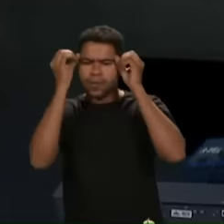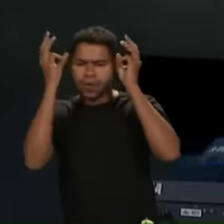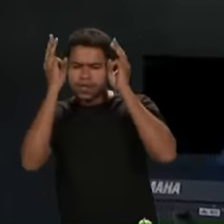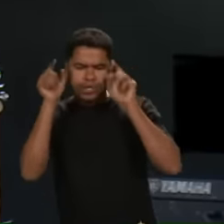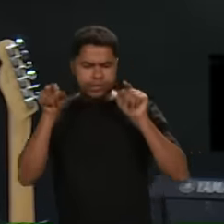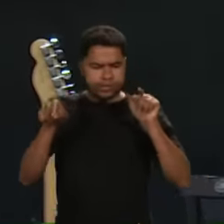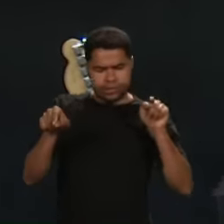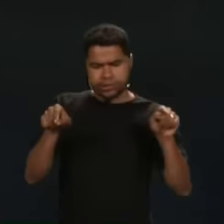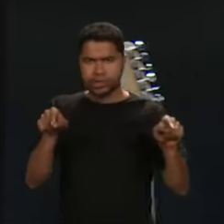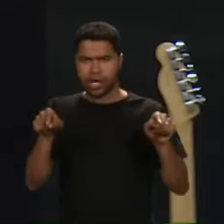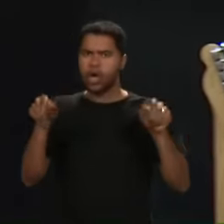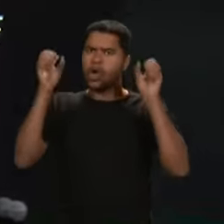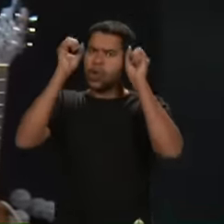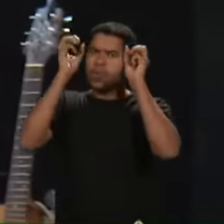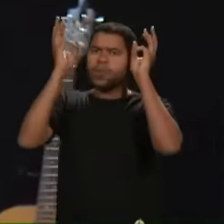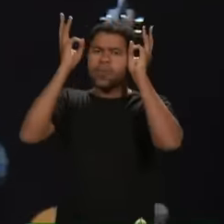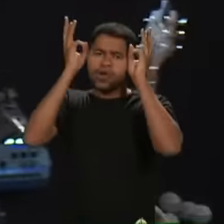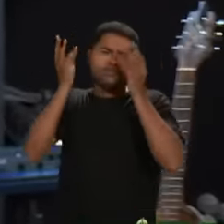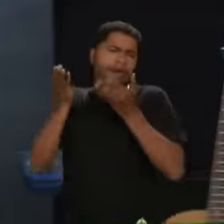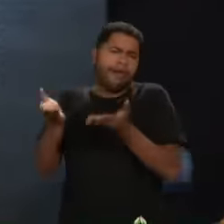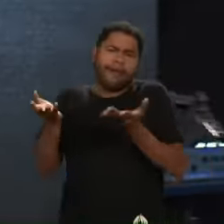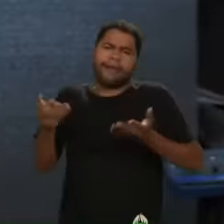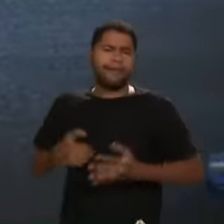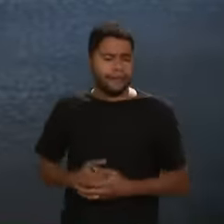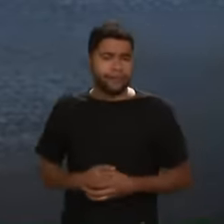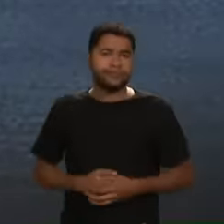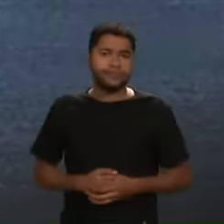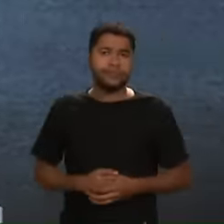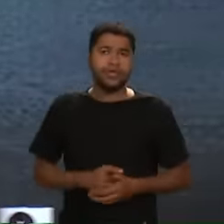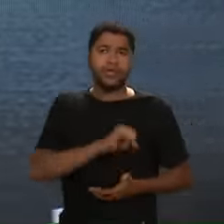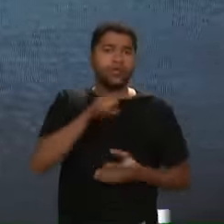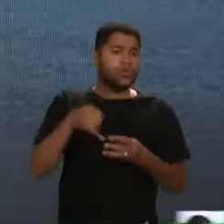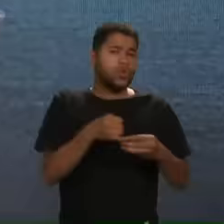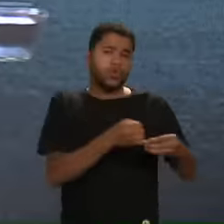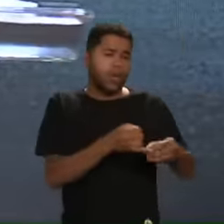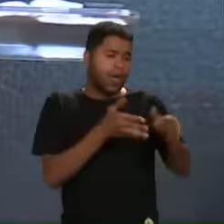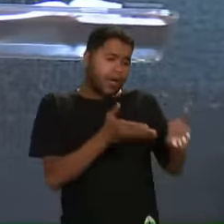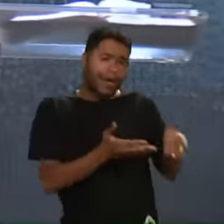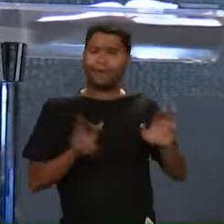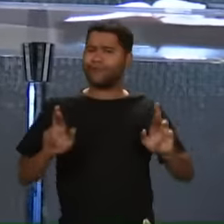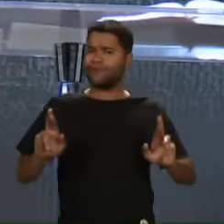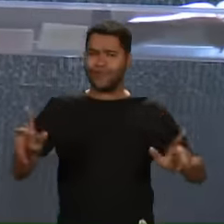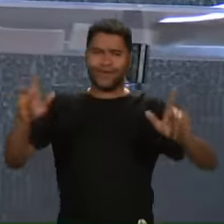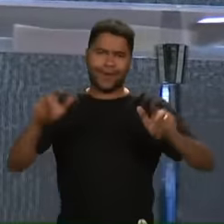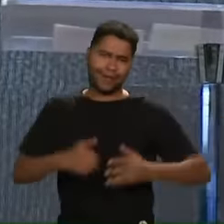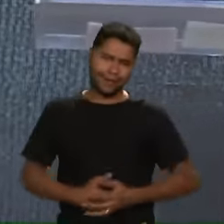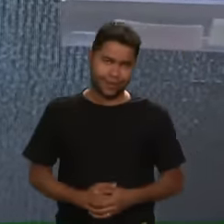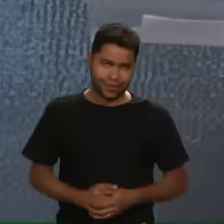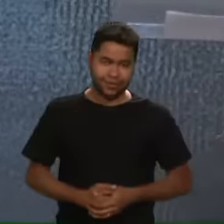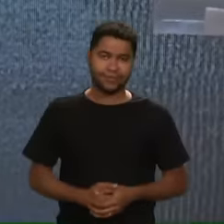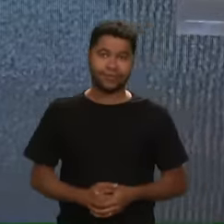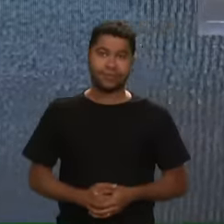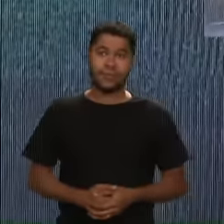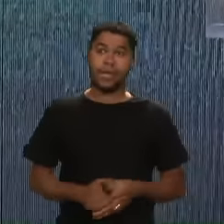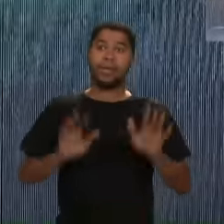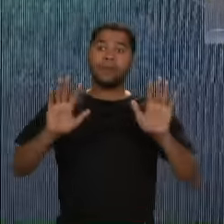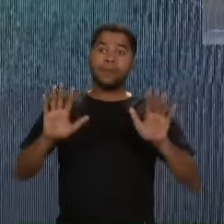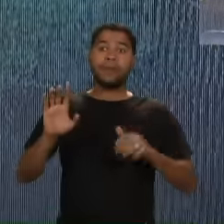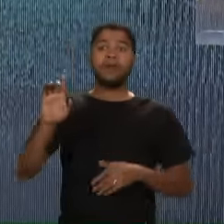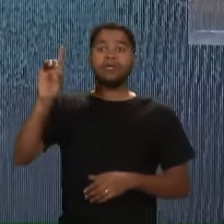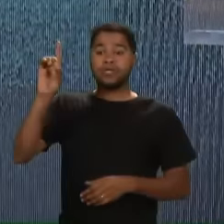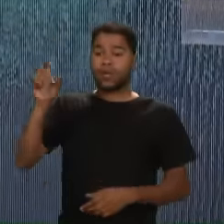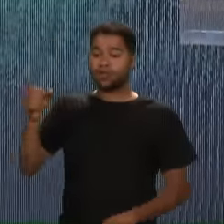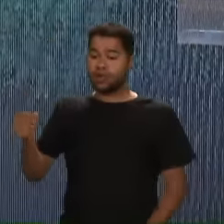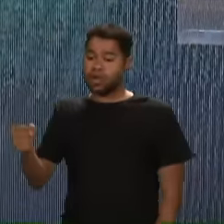Moisés Moisés Moisés Moisés Josué Era Josué Mas Deus passou O